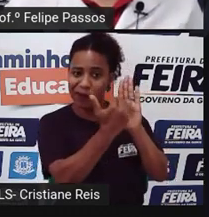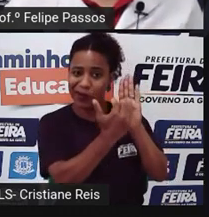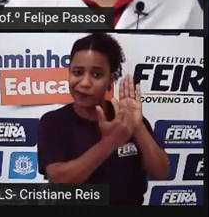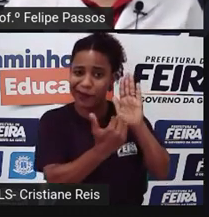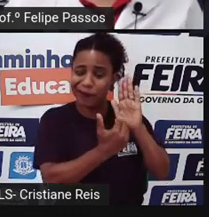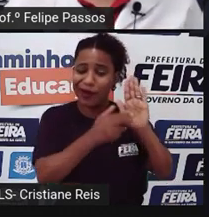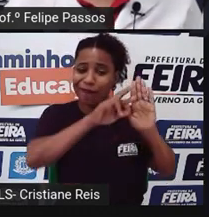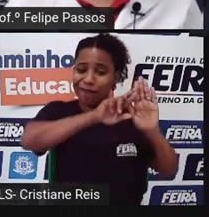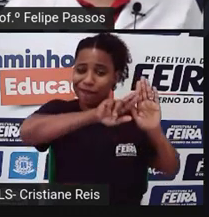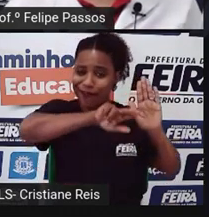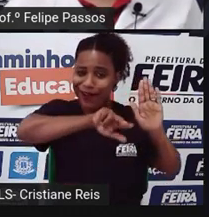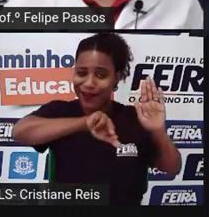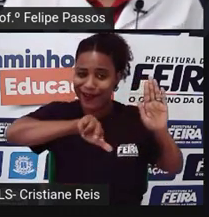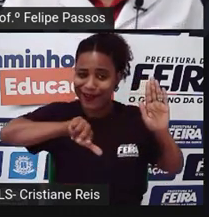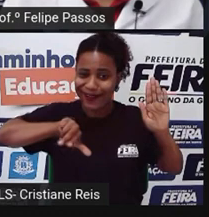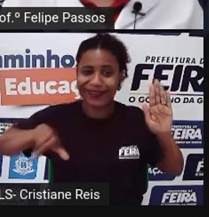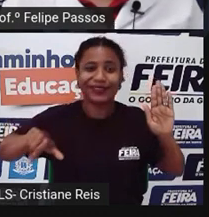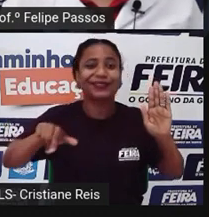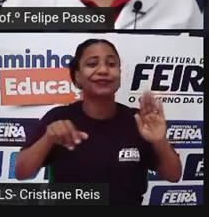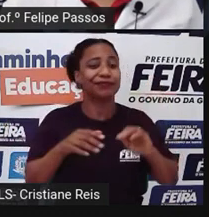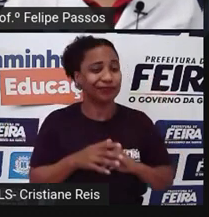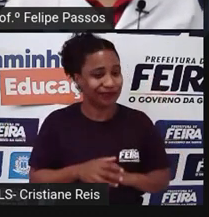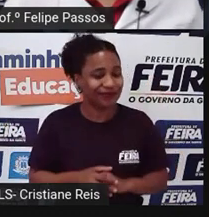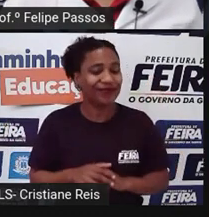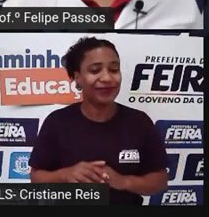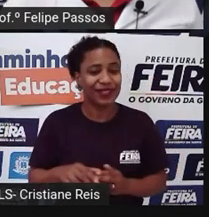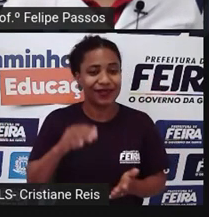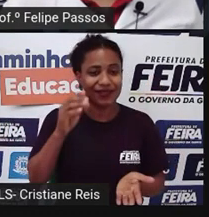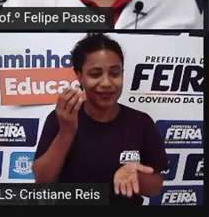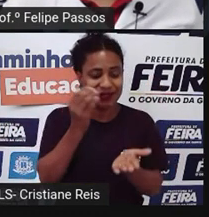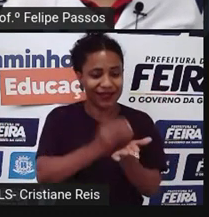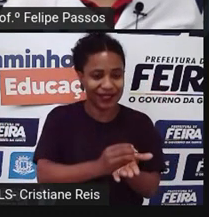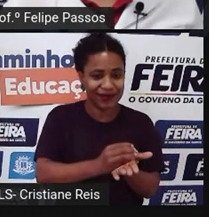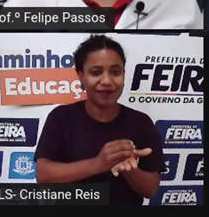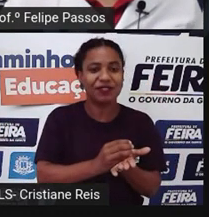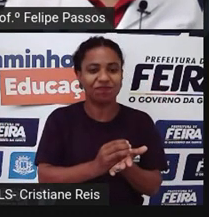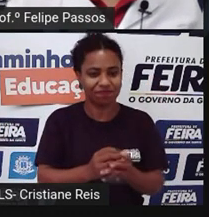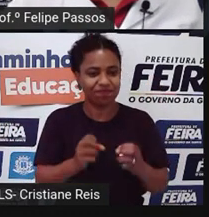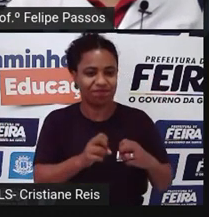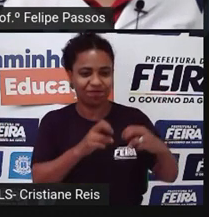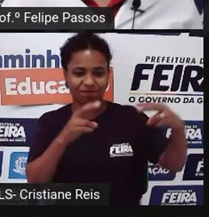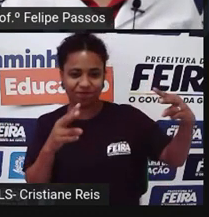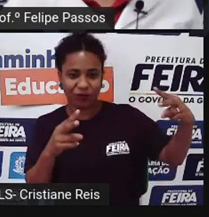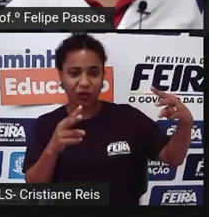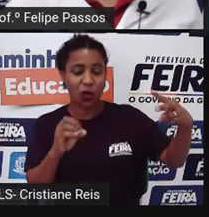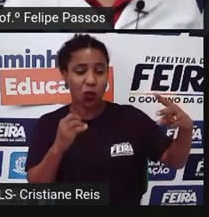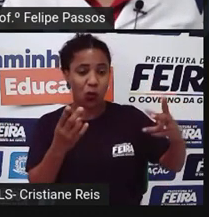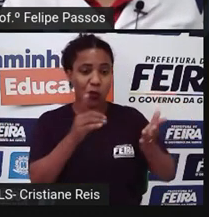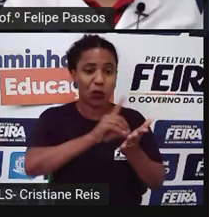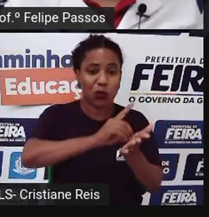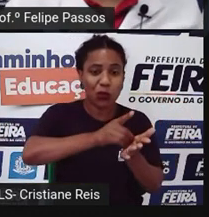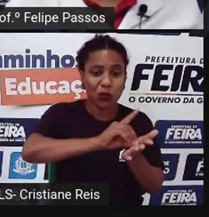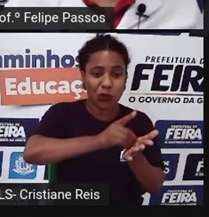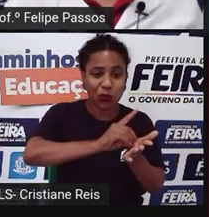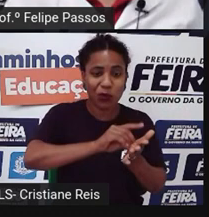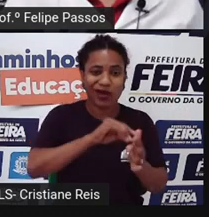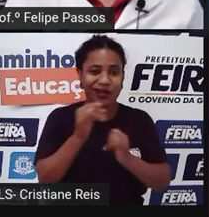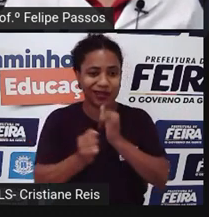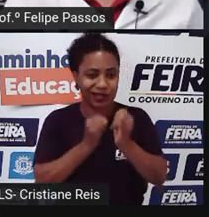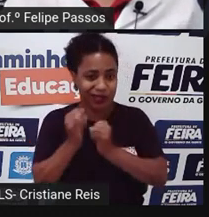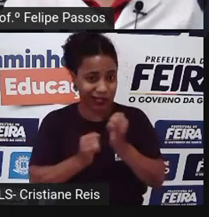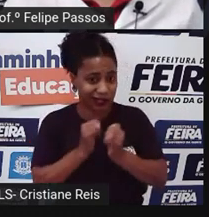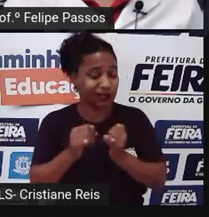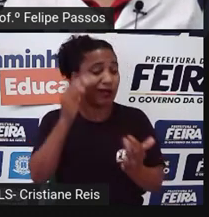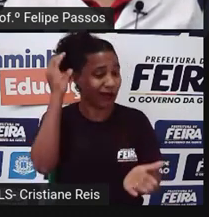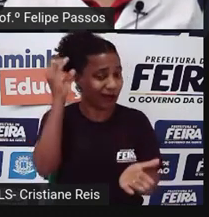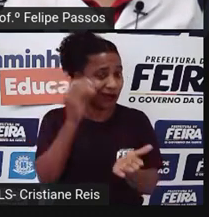tratar os crimes cibernéticos como crimes realmente, elas são muito recentes. 2014, 2018, 2021. Então,